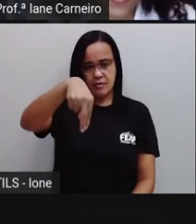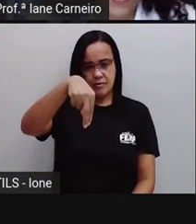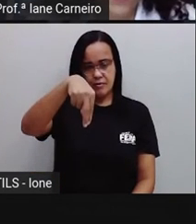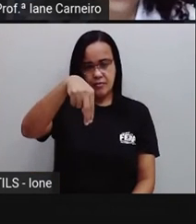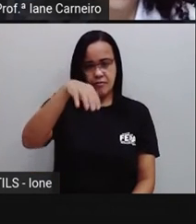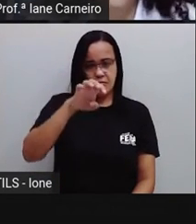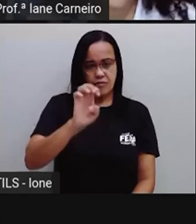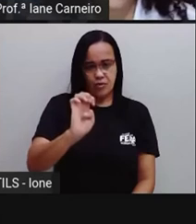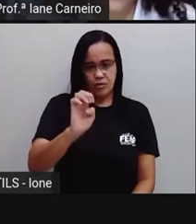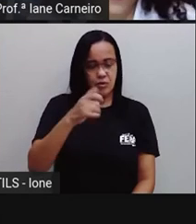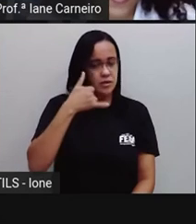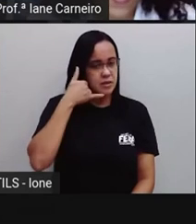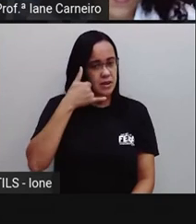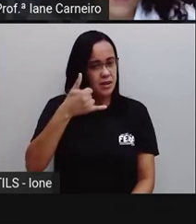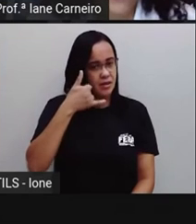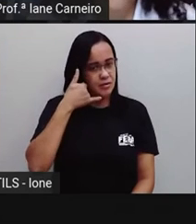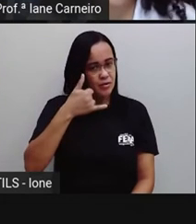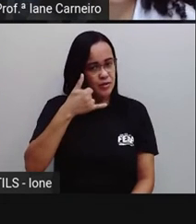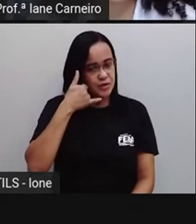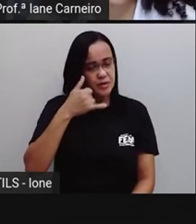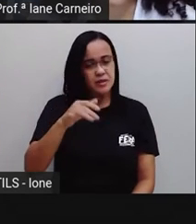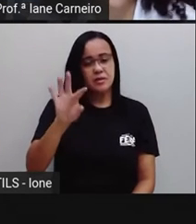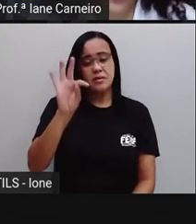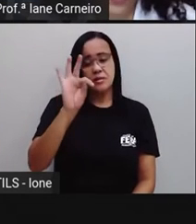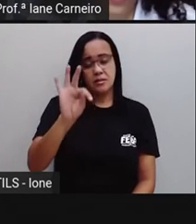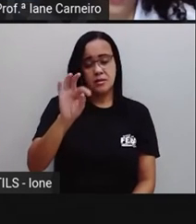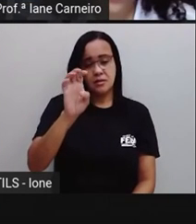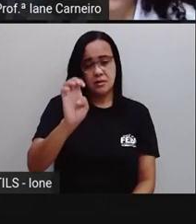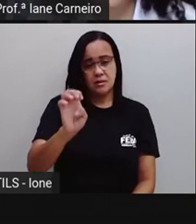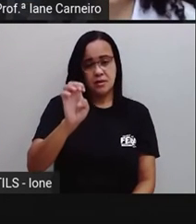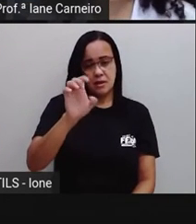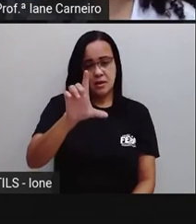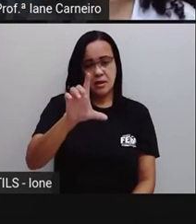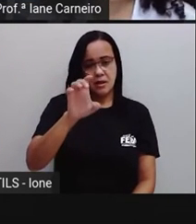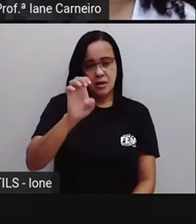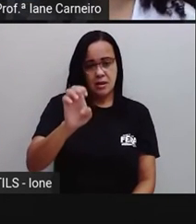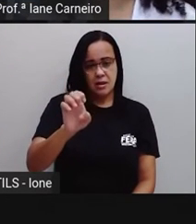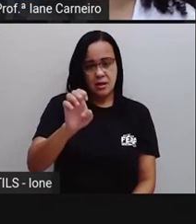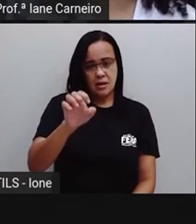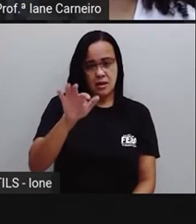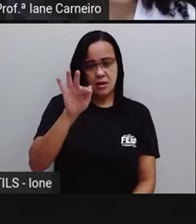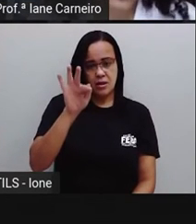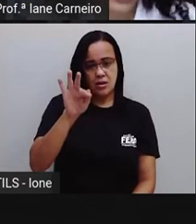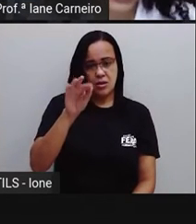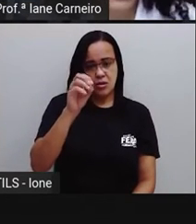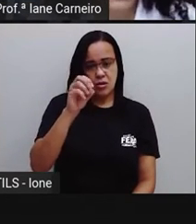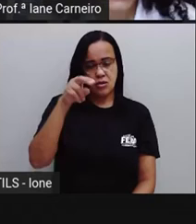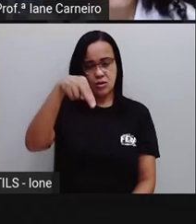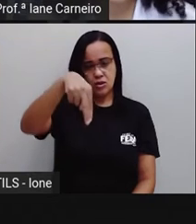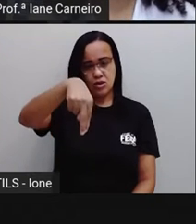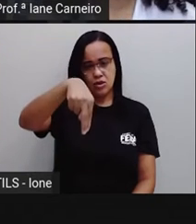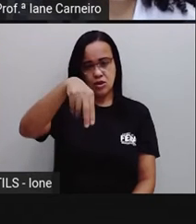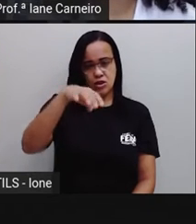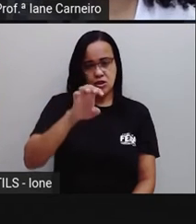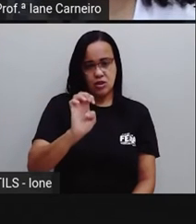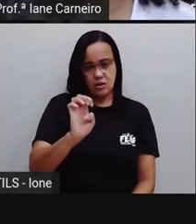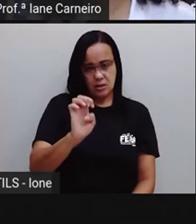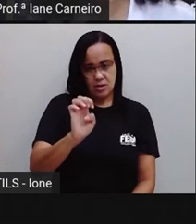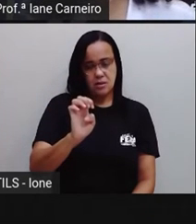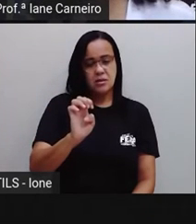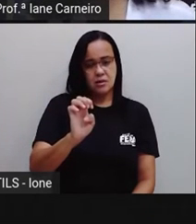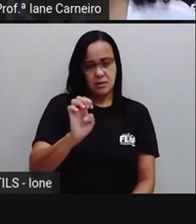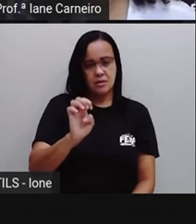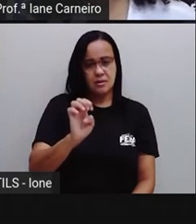TE-LE-FO. Ó, TELE-FO-MI. E aí,